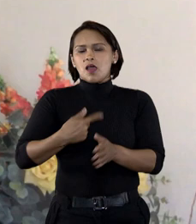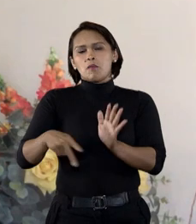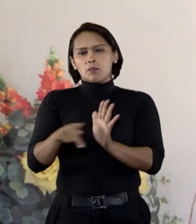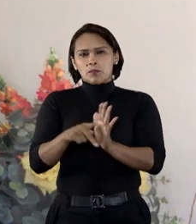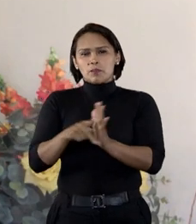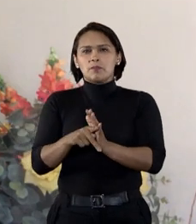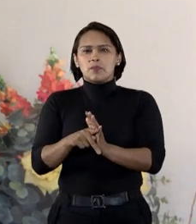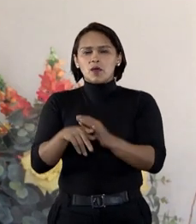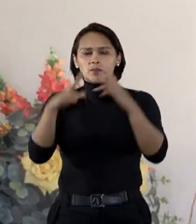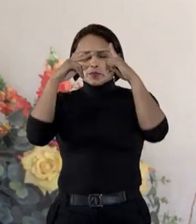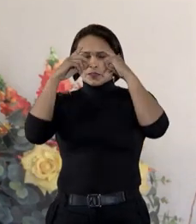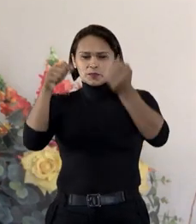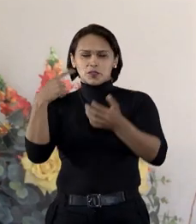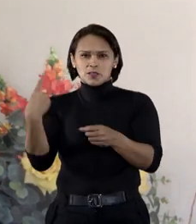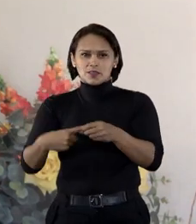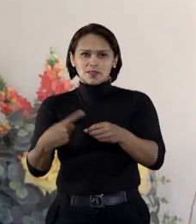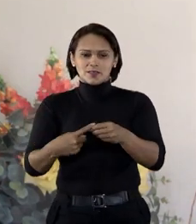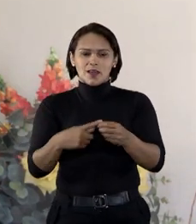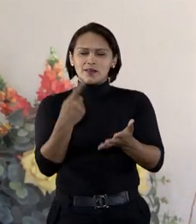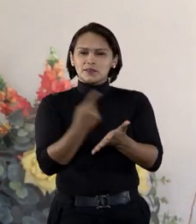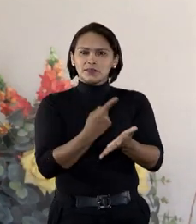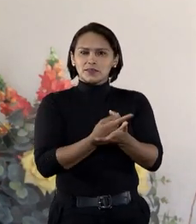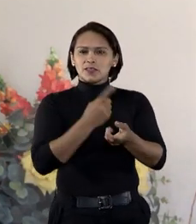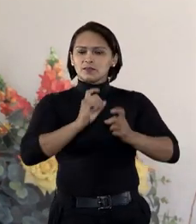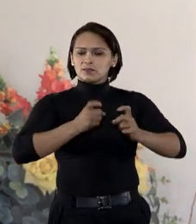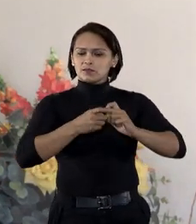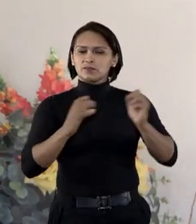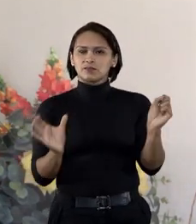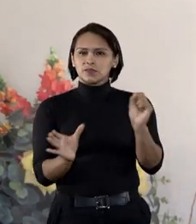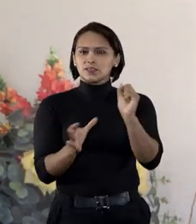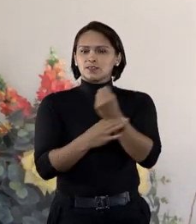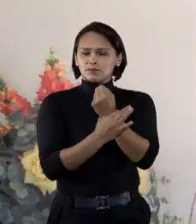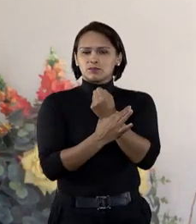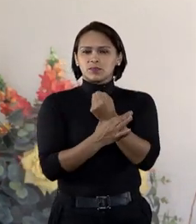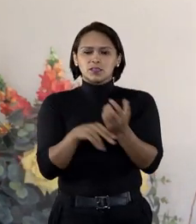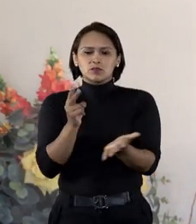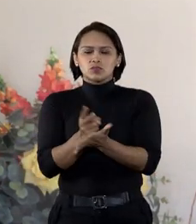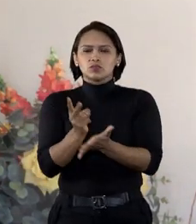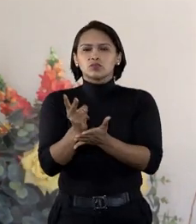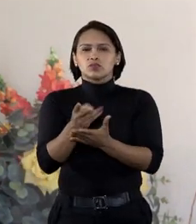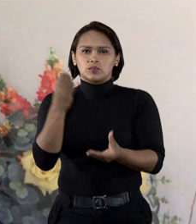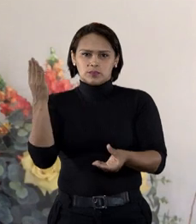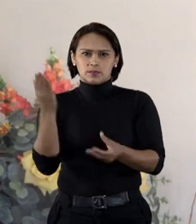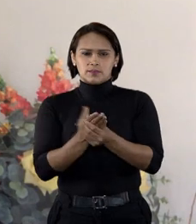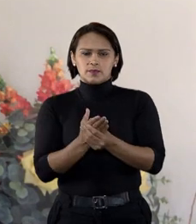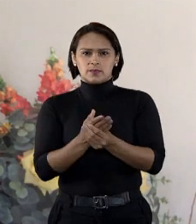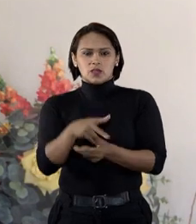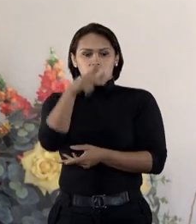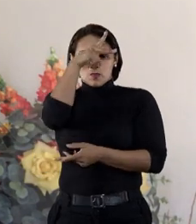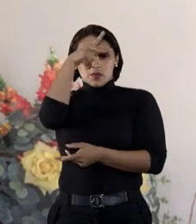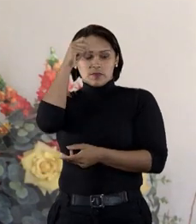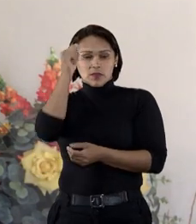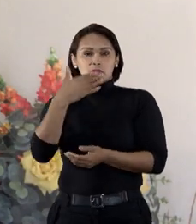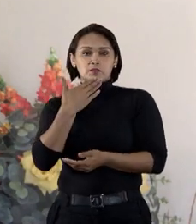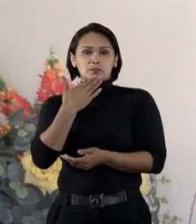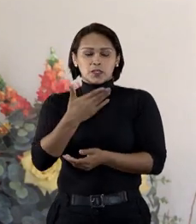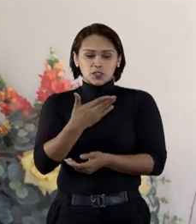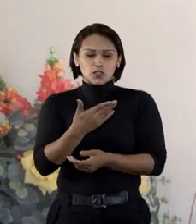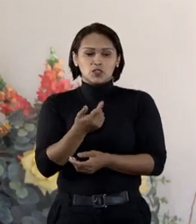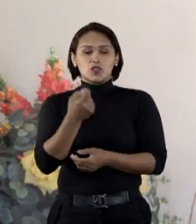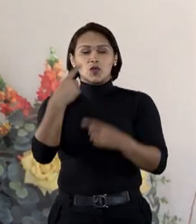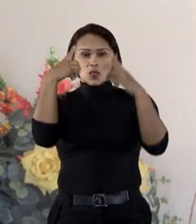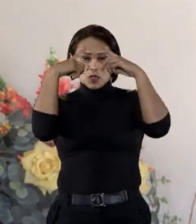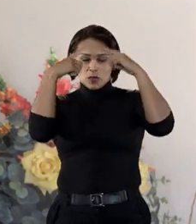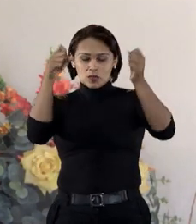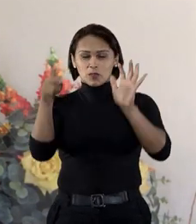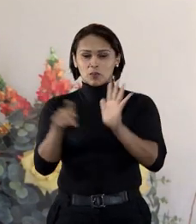comarca da cidade com base na lei de improbidade administrativa, para garantir a instrução processual. O prefeito recorreu e o Tribunal